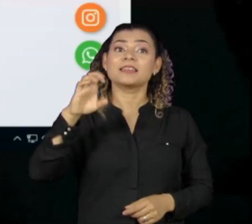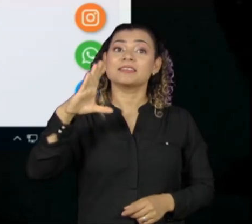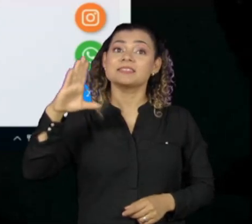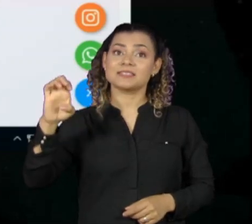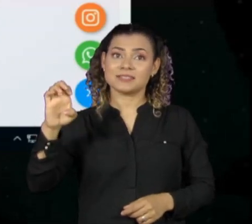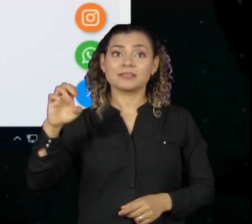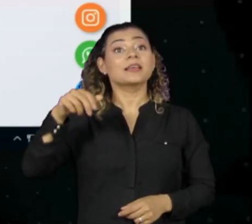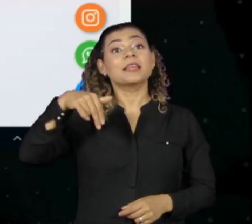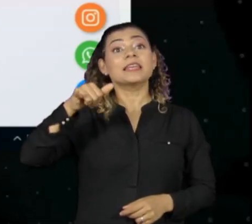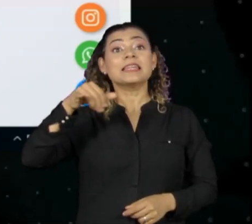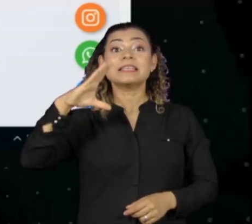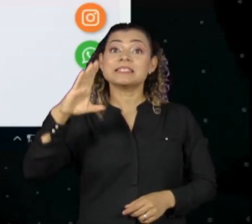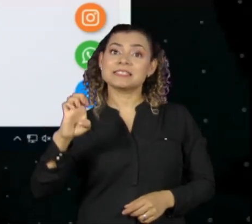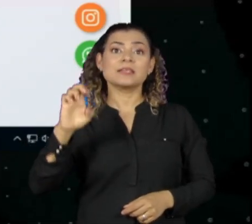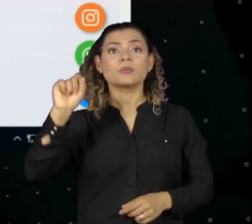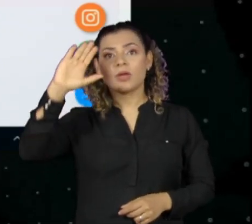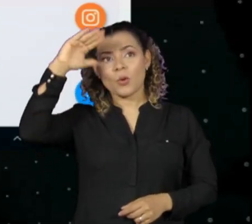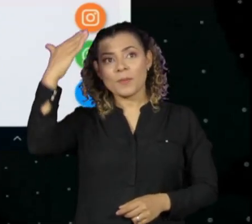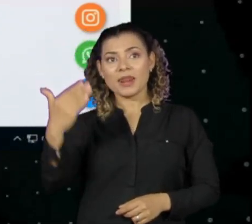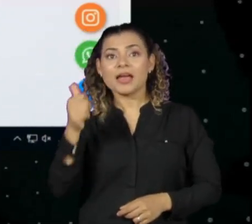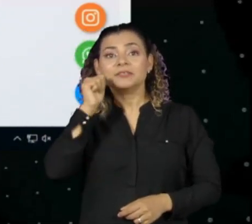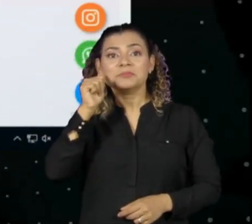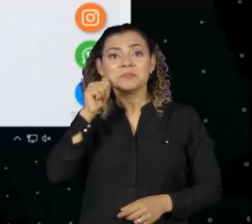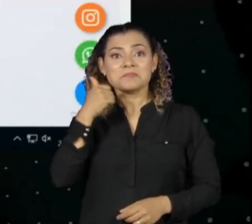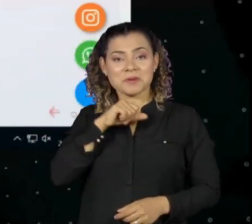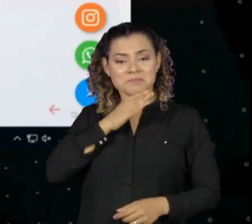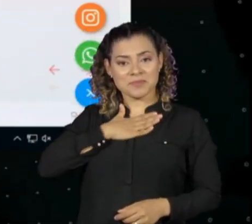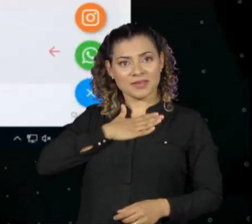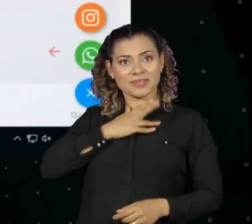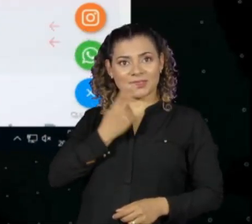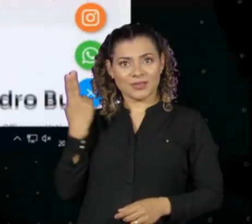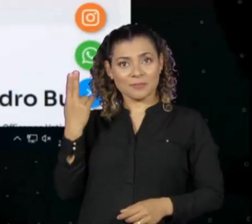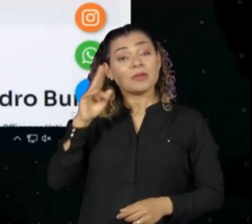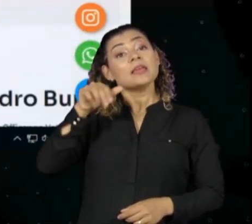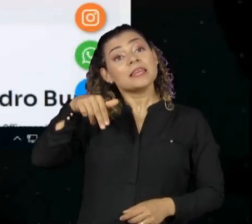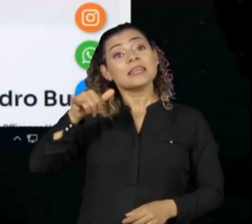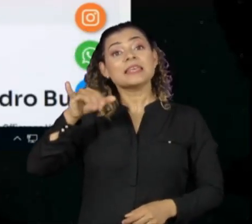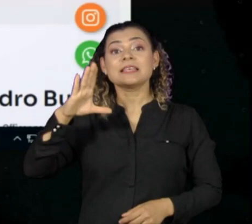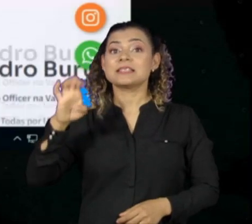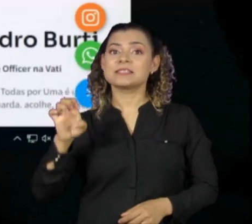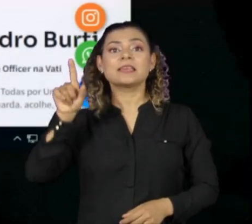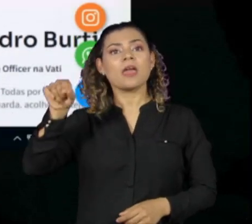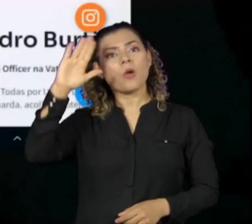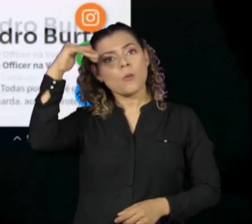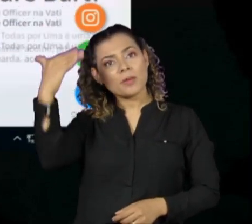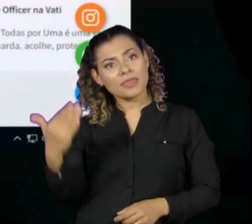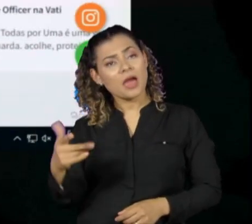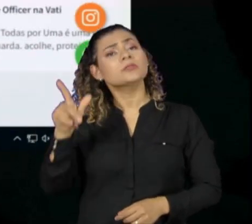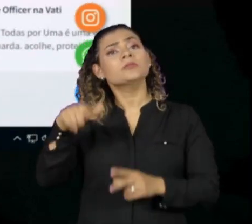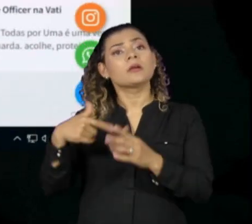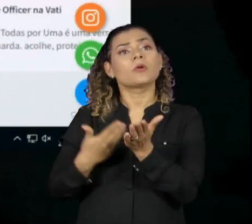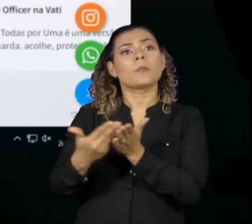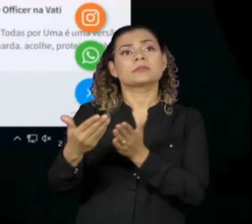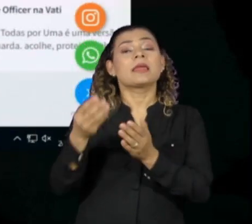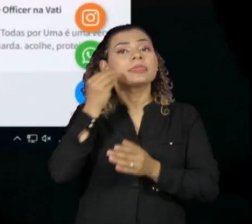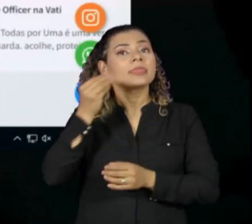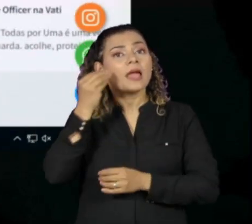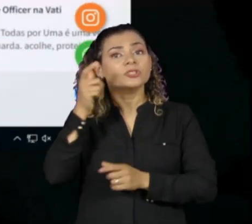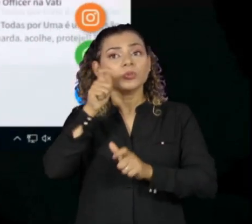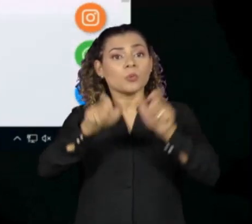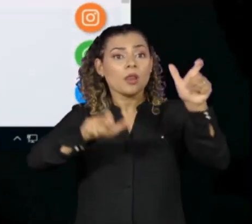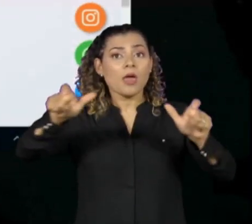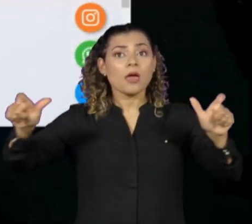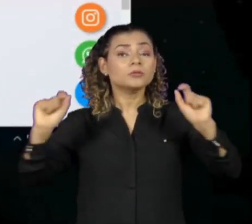NISI é o nome da minha mãe que a gente deu homenagem a ela, onde é uma inteligência artificial que a gente vai lançar recentemente, onde a vai iniciar os testes com mulheres